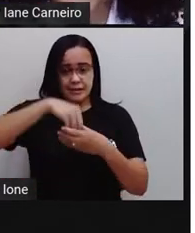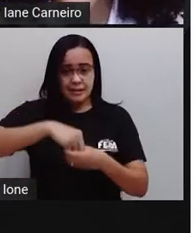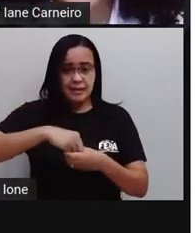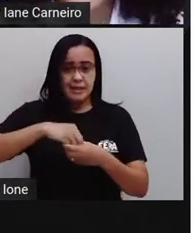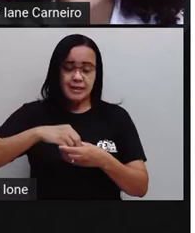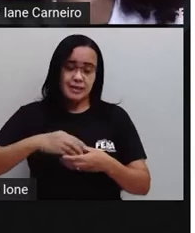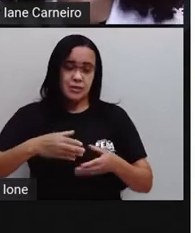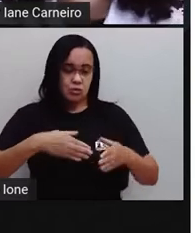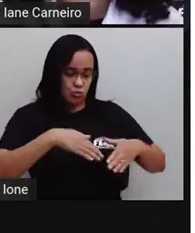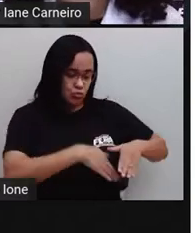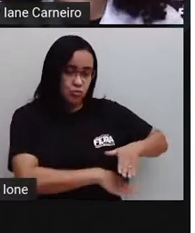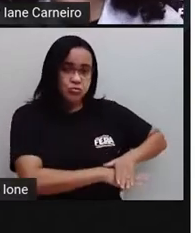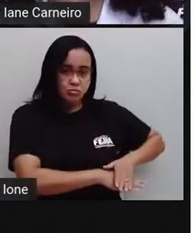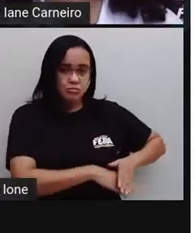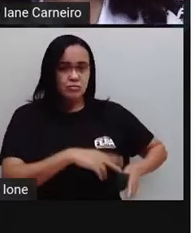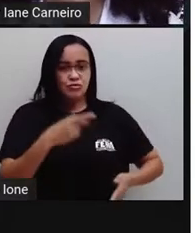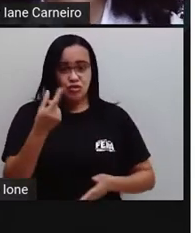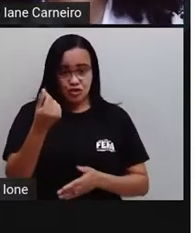ter dinheiro.